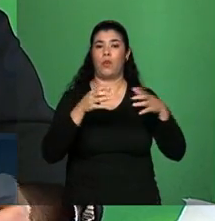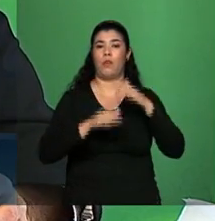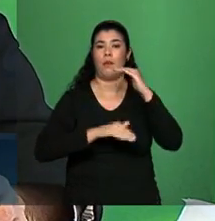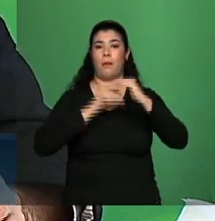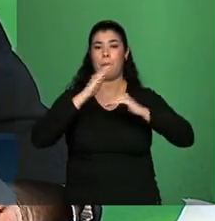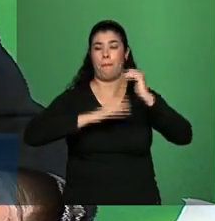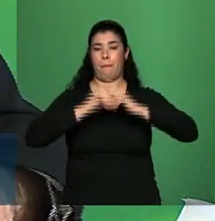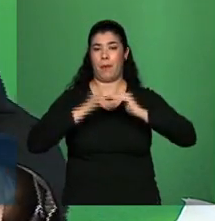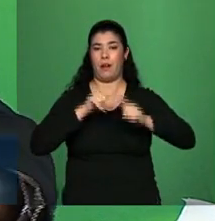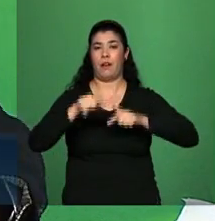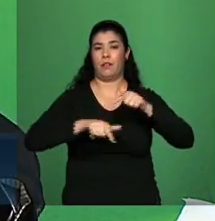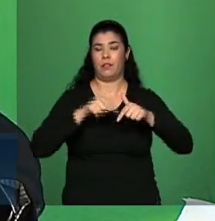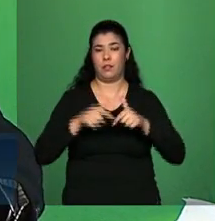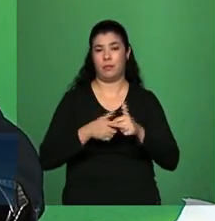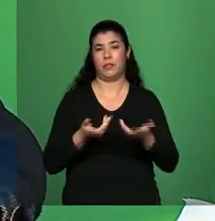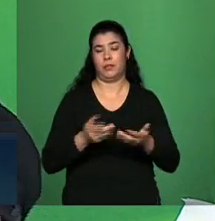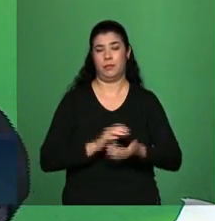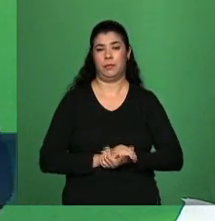PIB muito significativo.